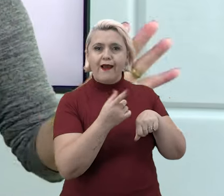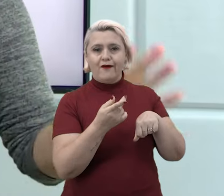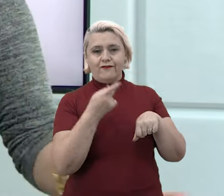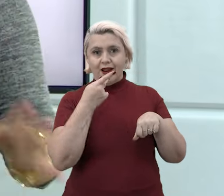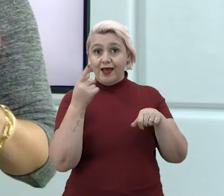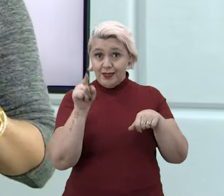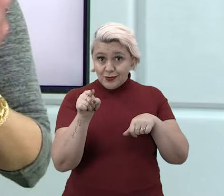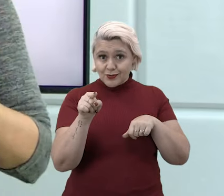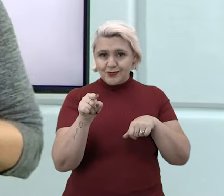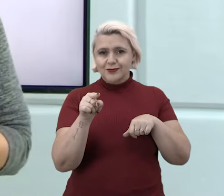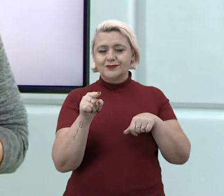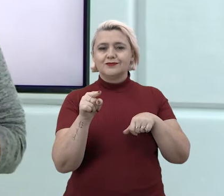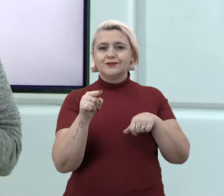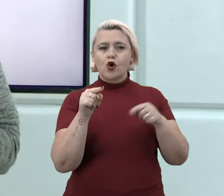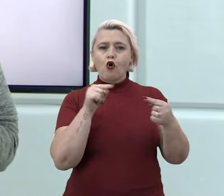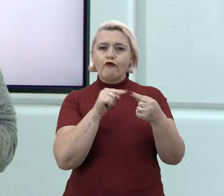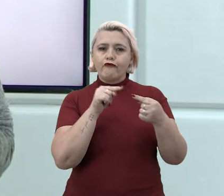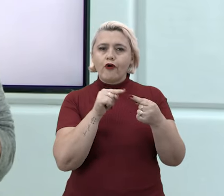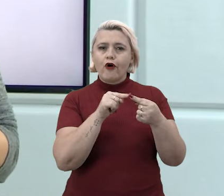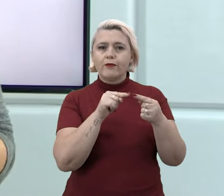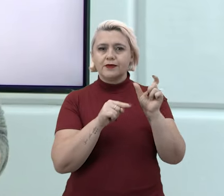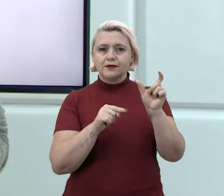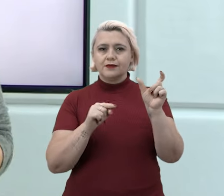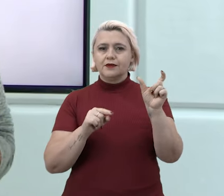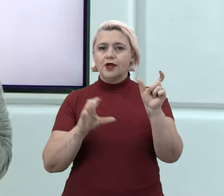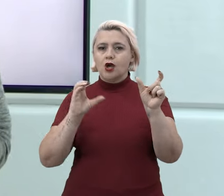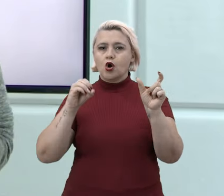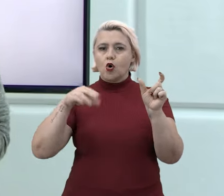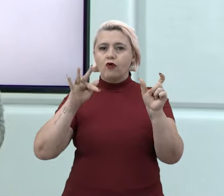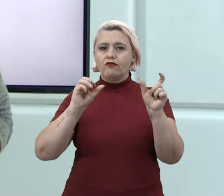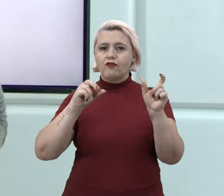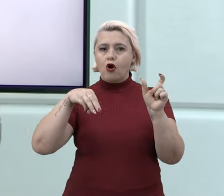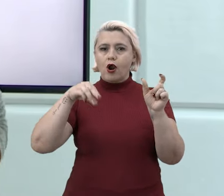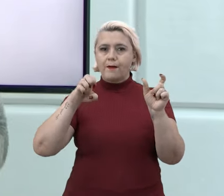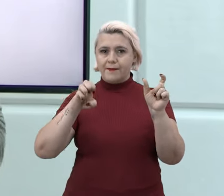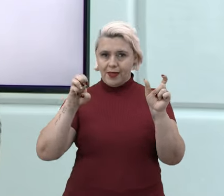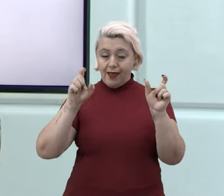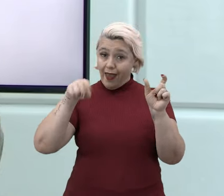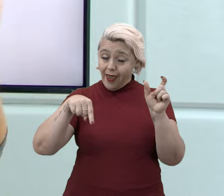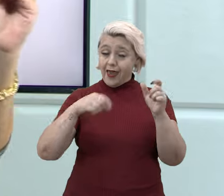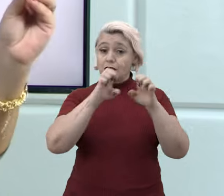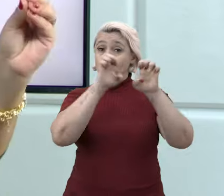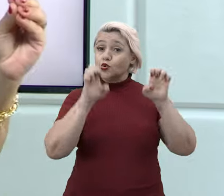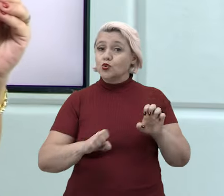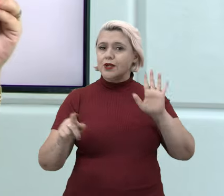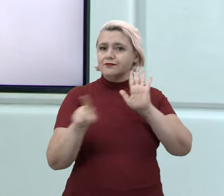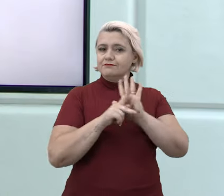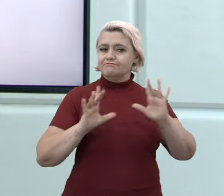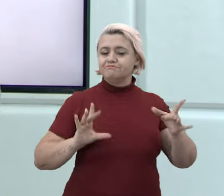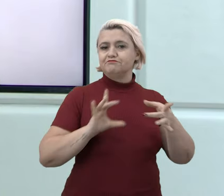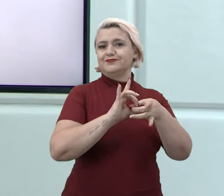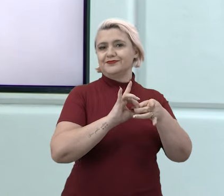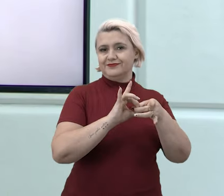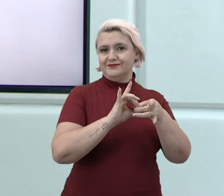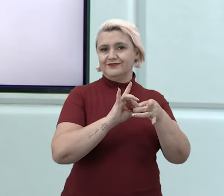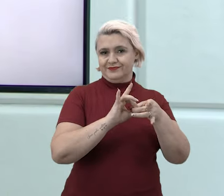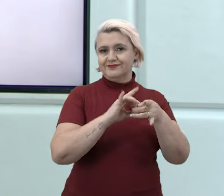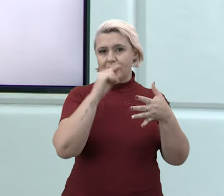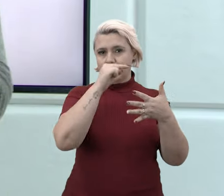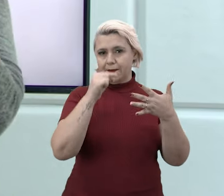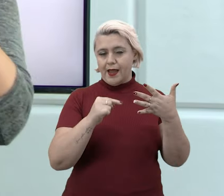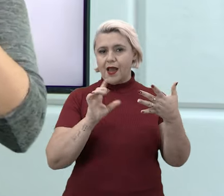constituição. Então, quando você faz esse tipo de, você usa esse tipo de argumento, vai aparecer essas estruturas, esses